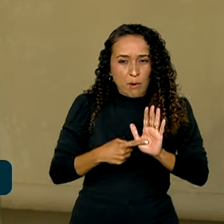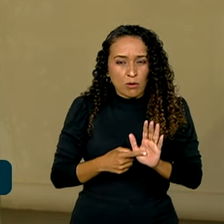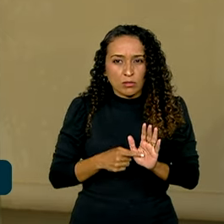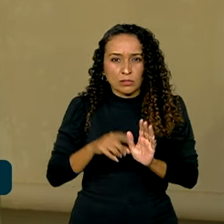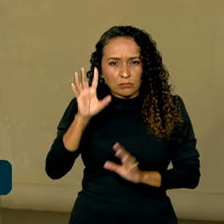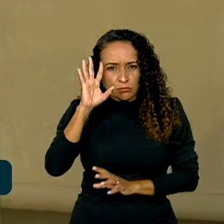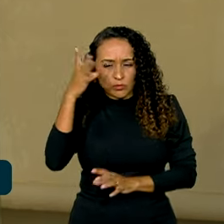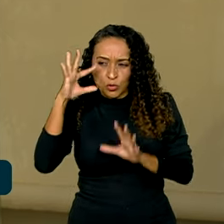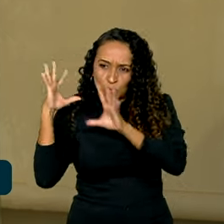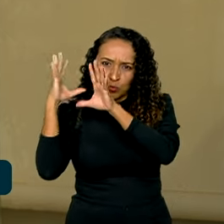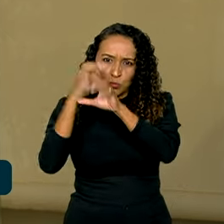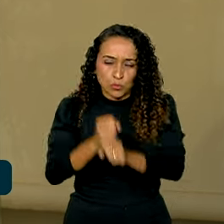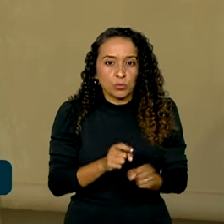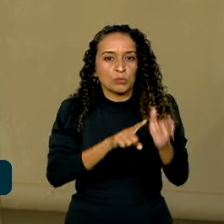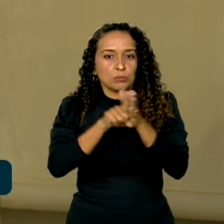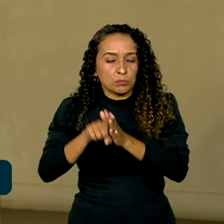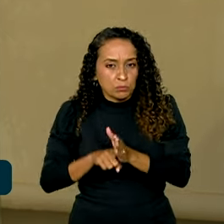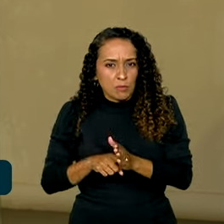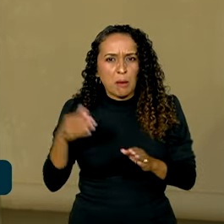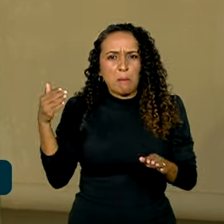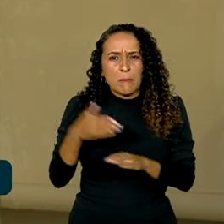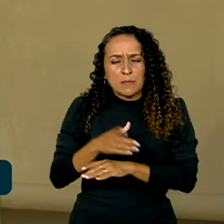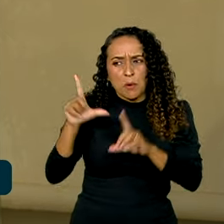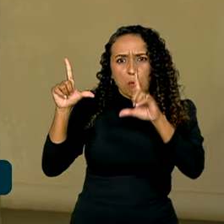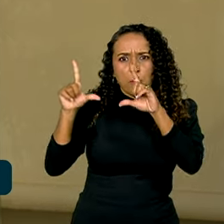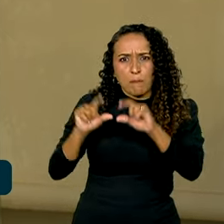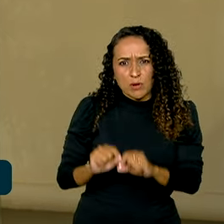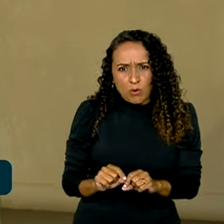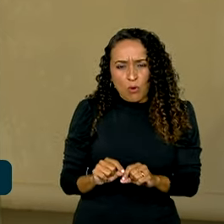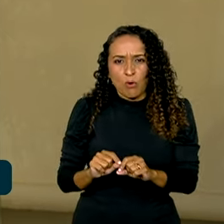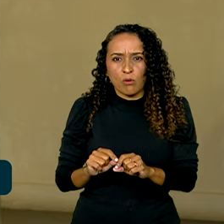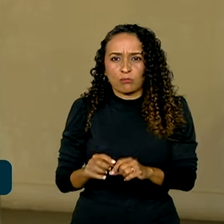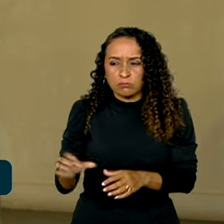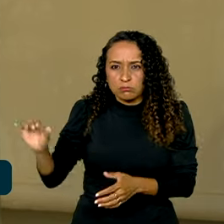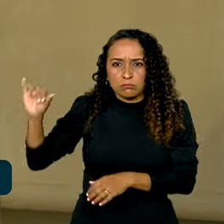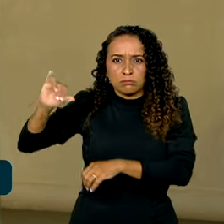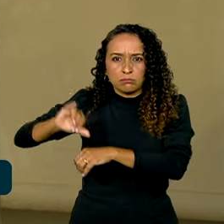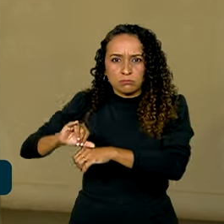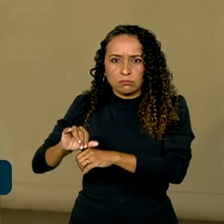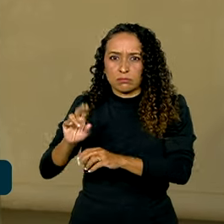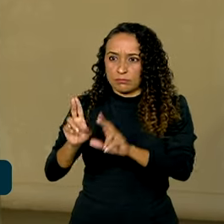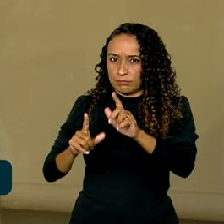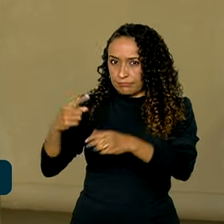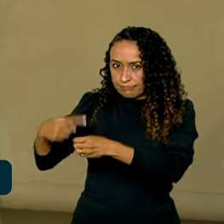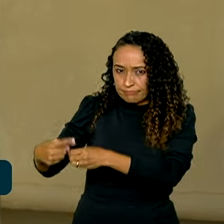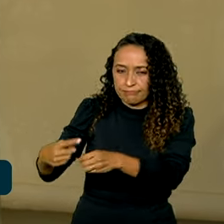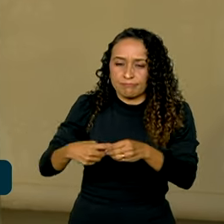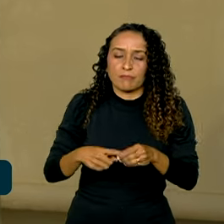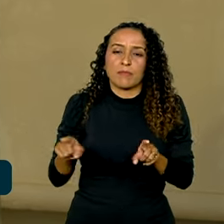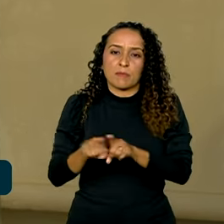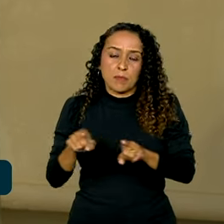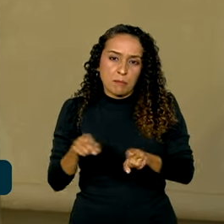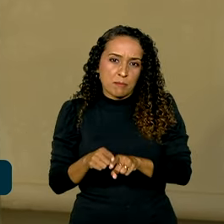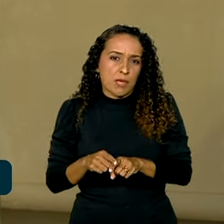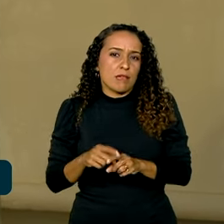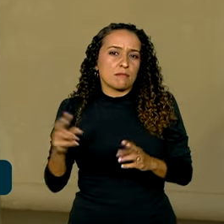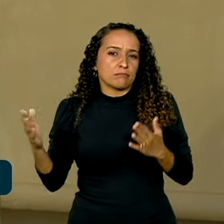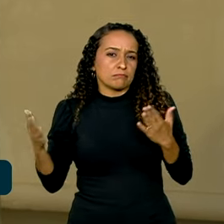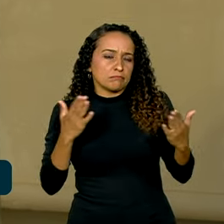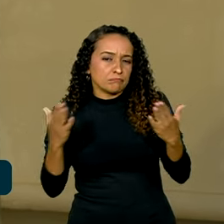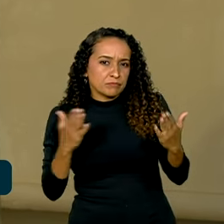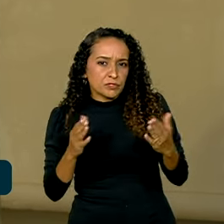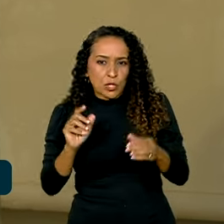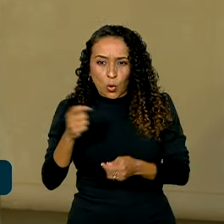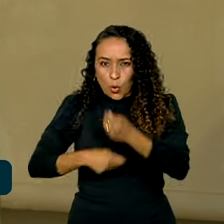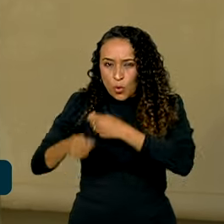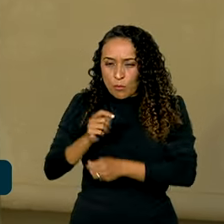total da pesquisa. Uma participação menor dos grandes centros urbanos, ainda que uma participação menor relativa na economia como